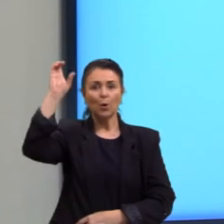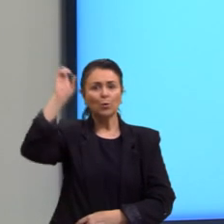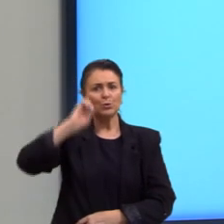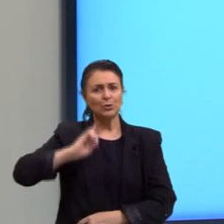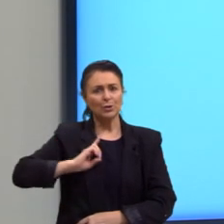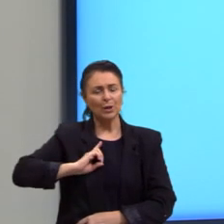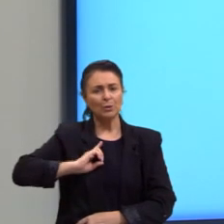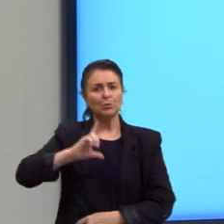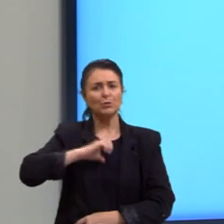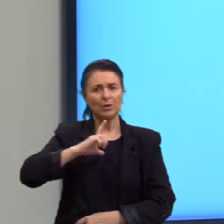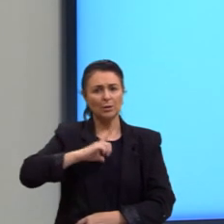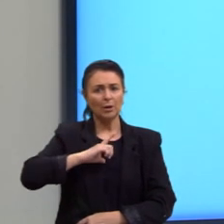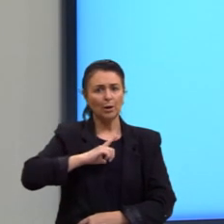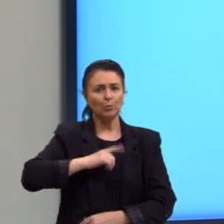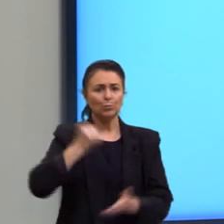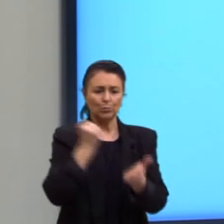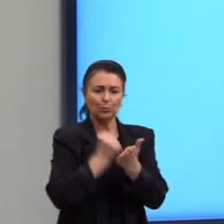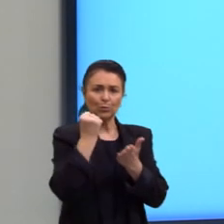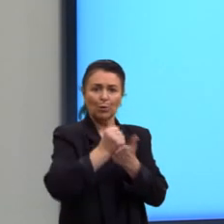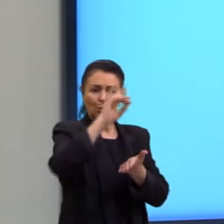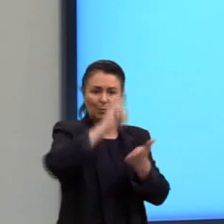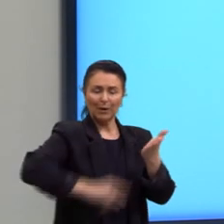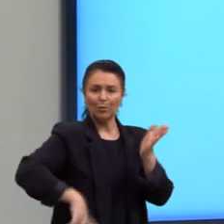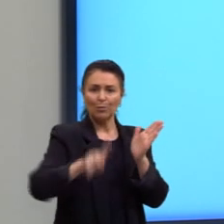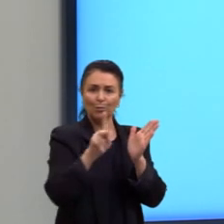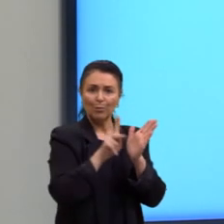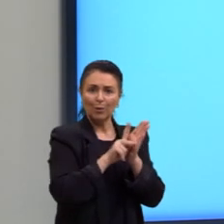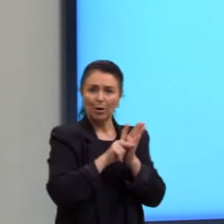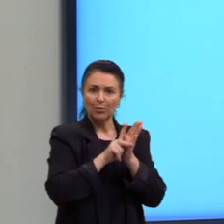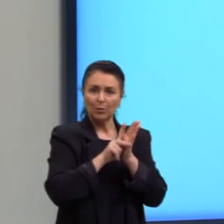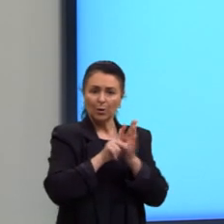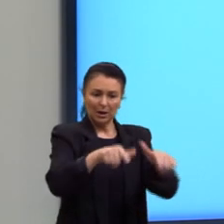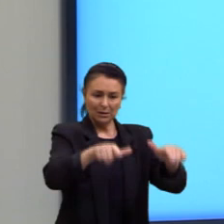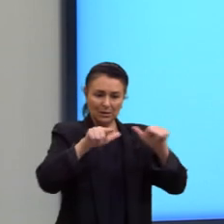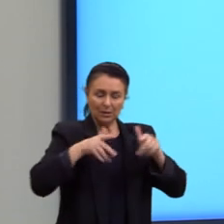documento de registro civil. Assim, conector,